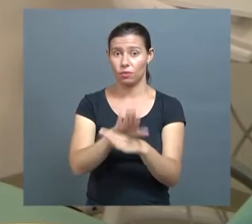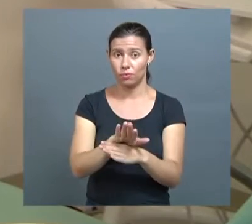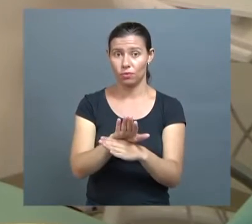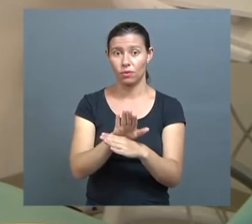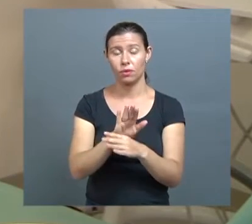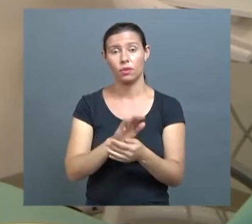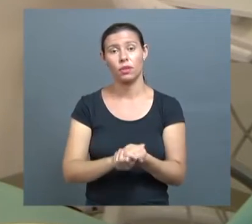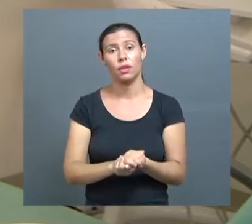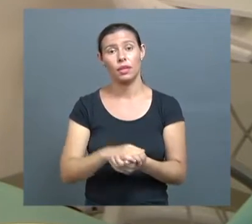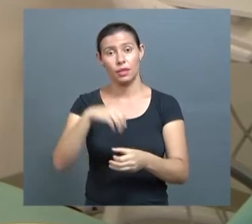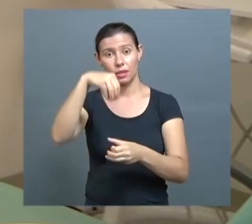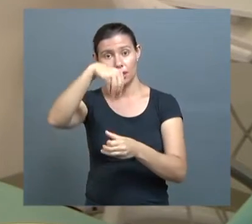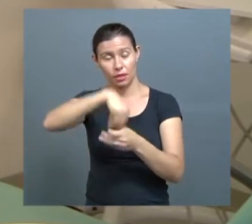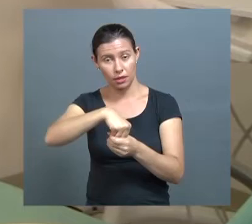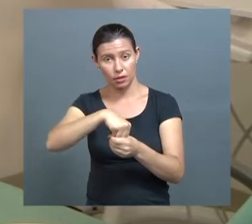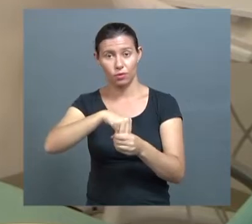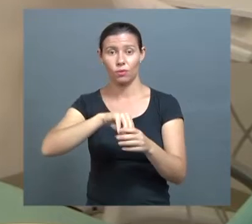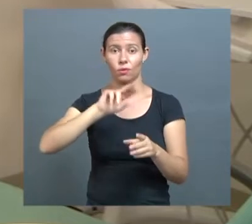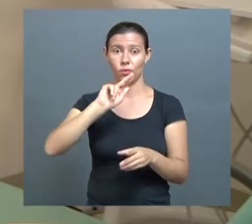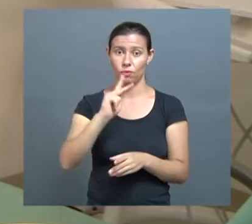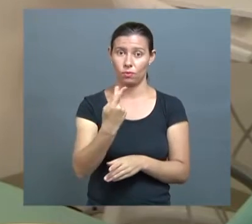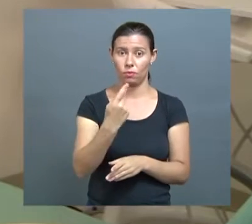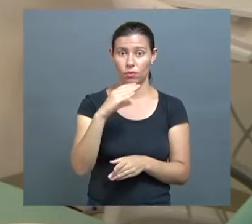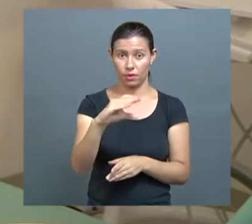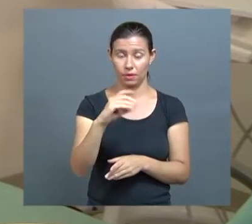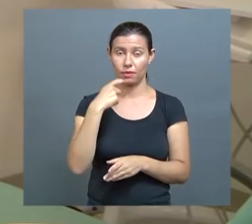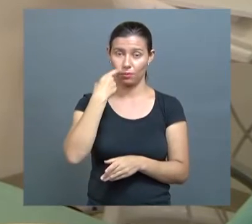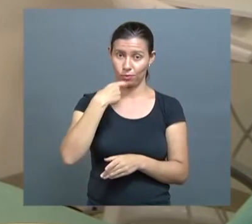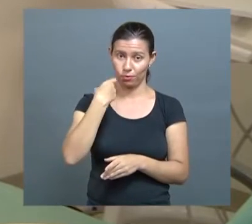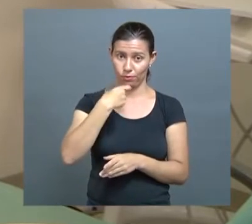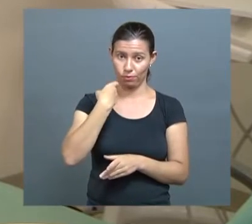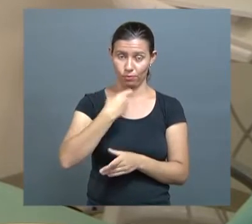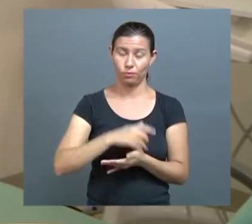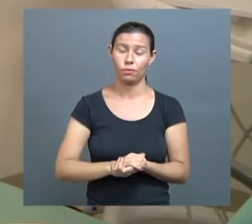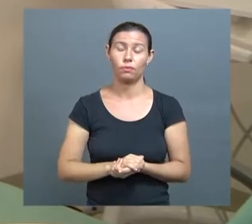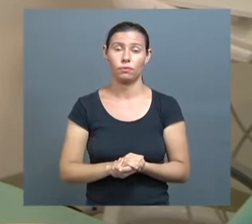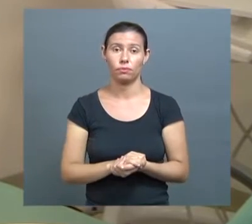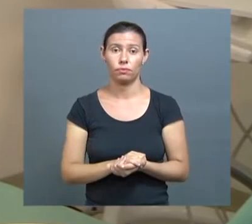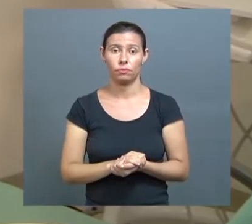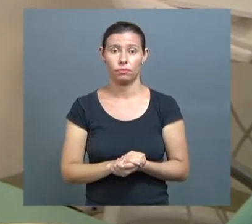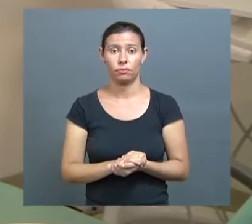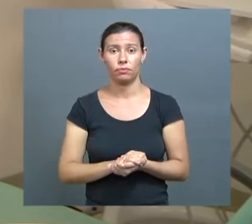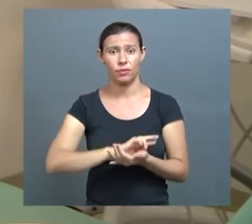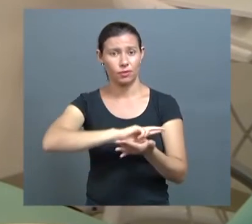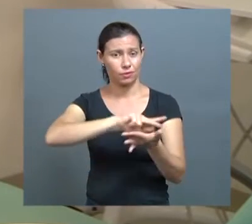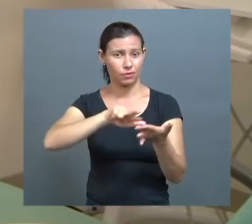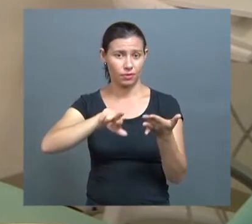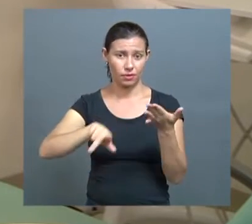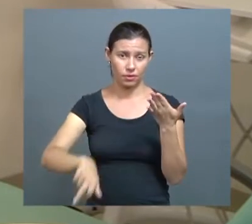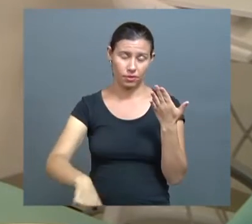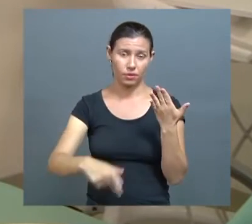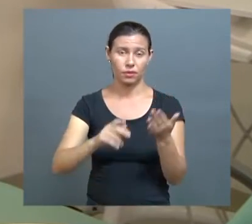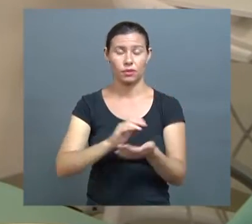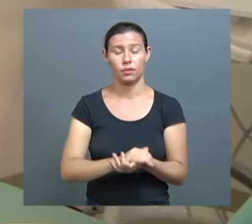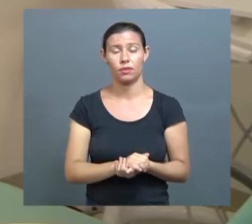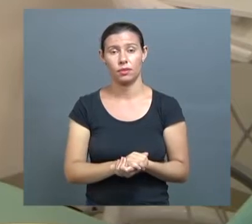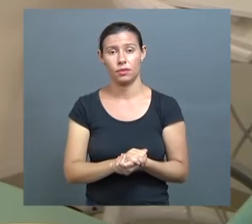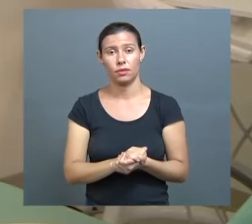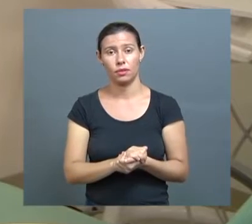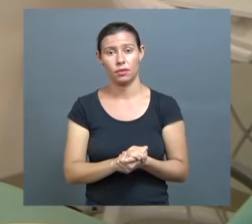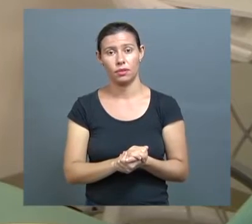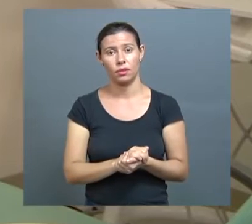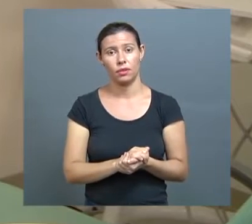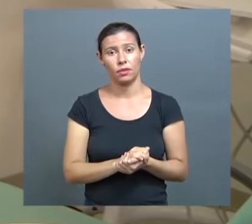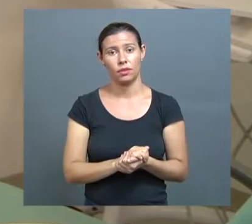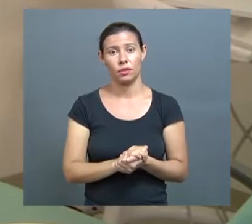realizadas nas instalações do Hospital Odontológico. Nos mais diversos assuntos, em planta